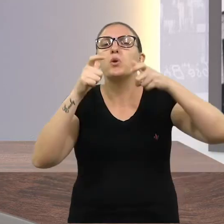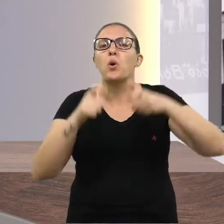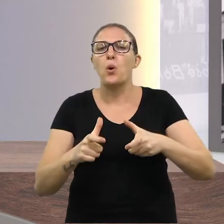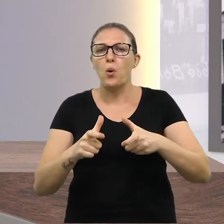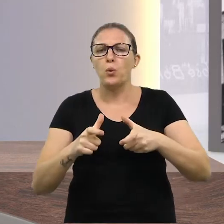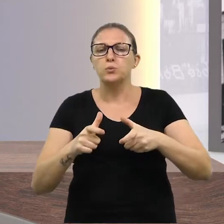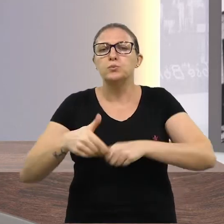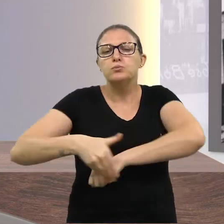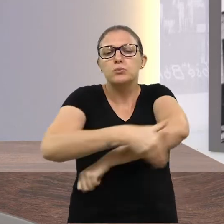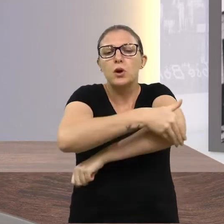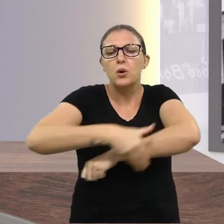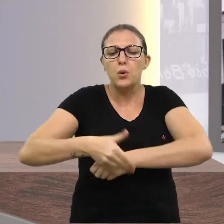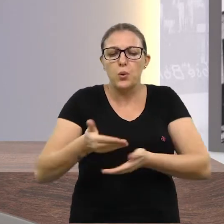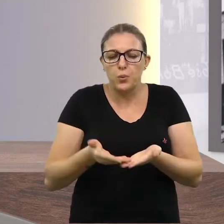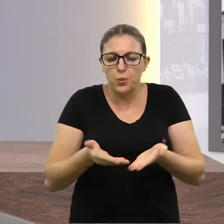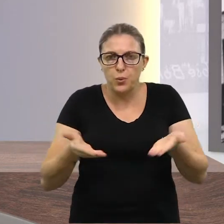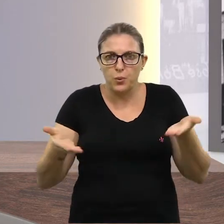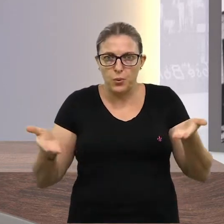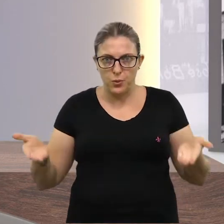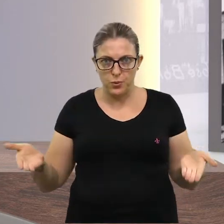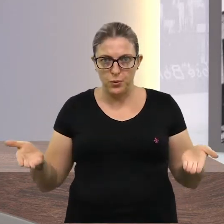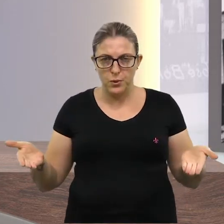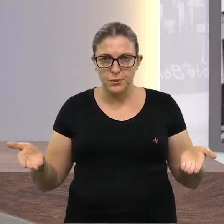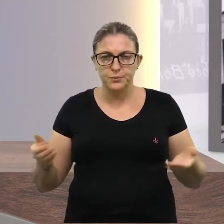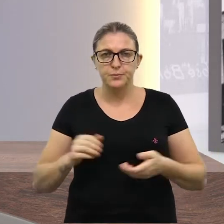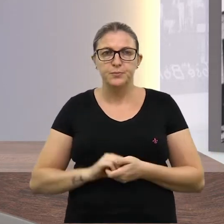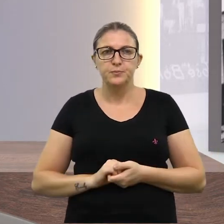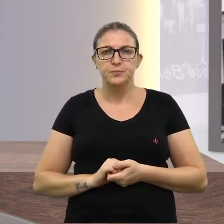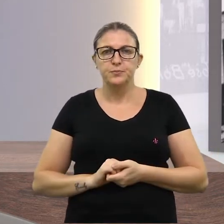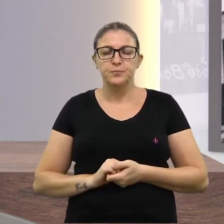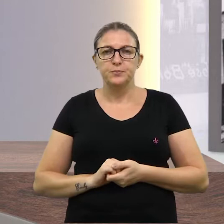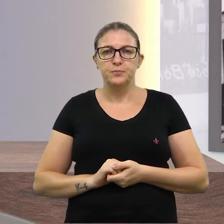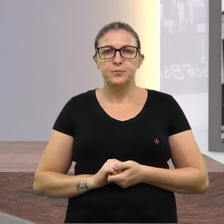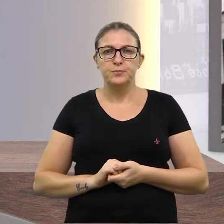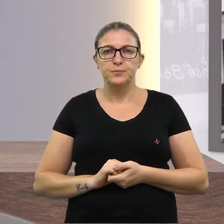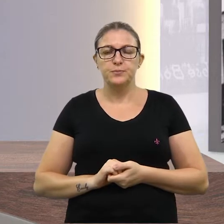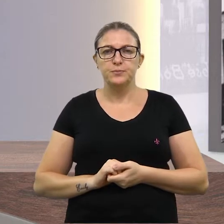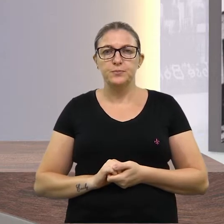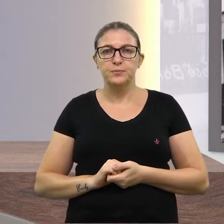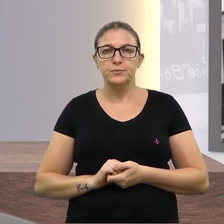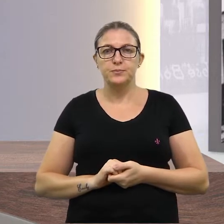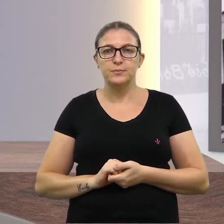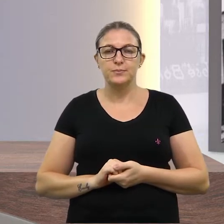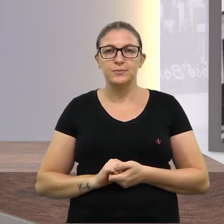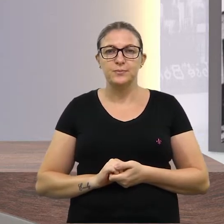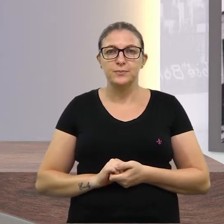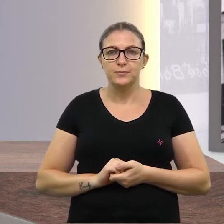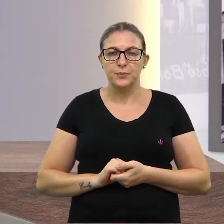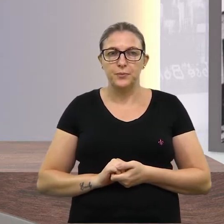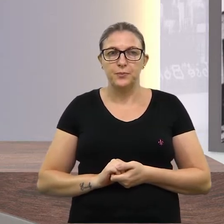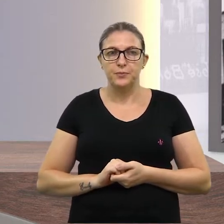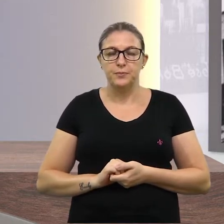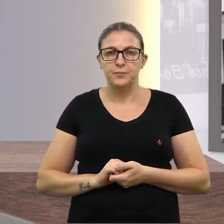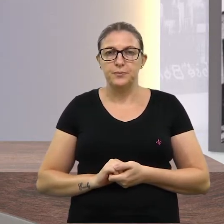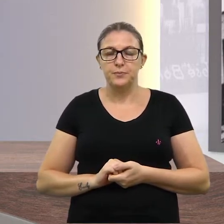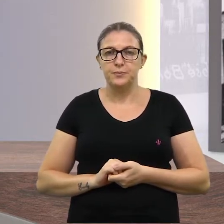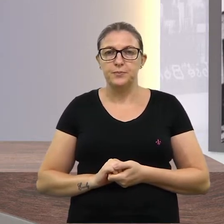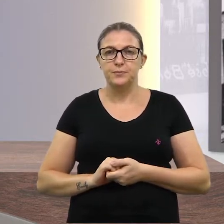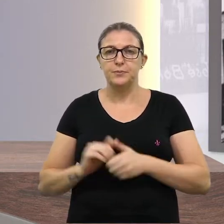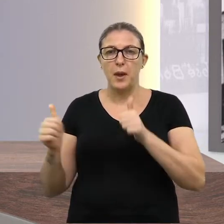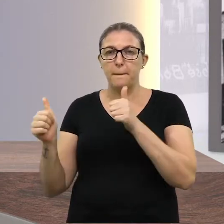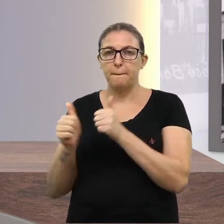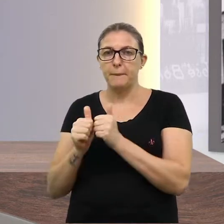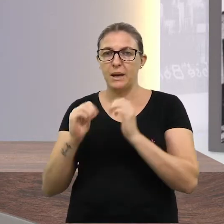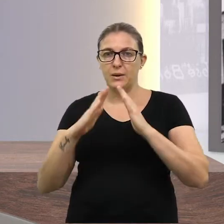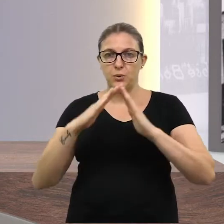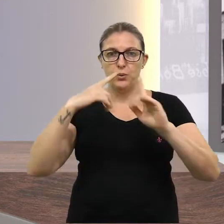A Nova Sede está situada na Rua Doutor José Bisognin, número 182, no bairro São Cristóvão,